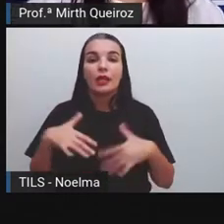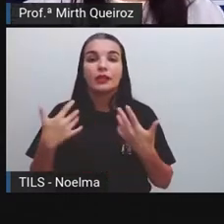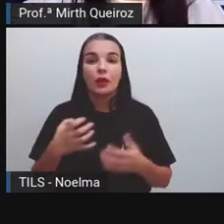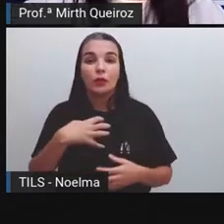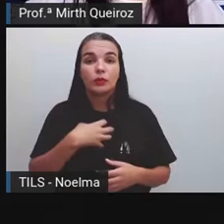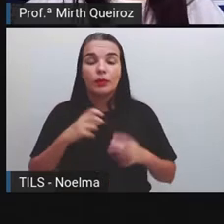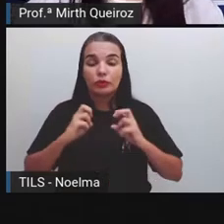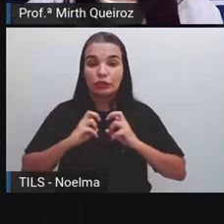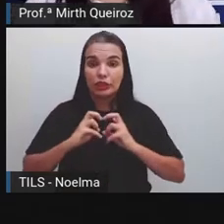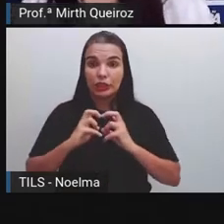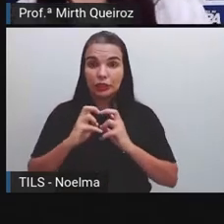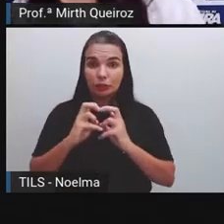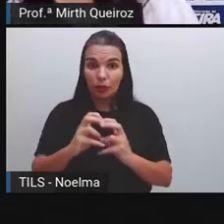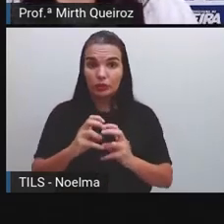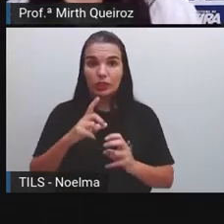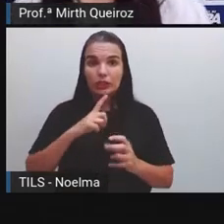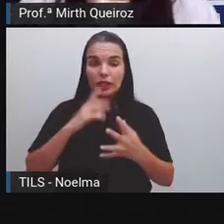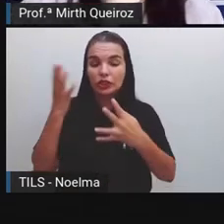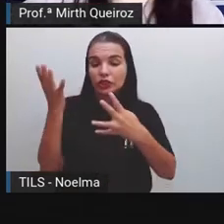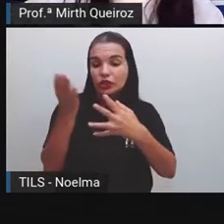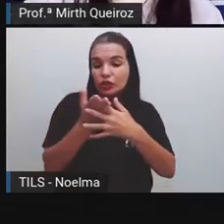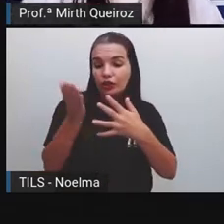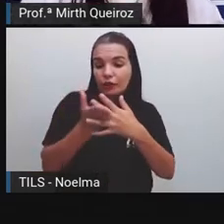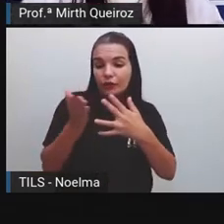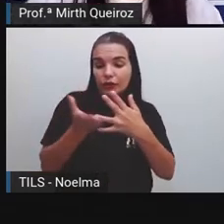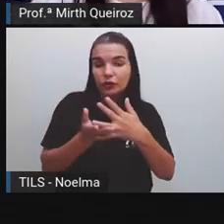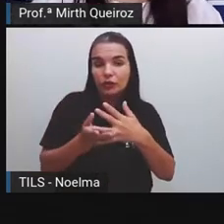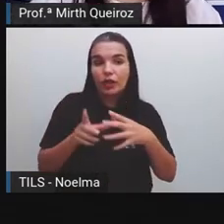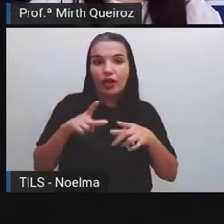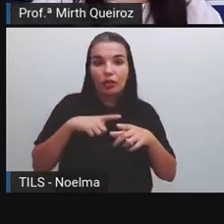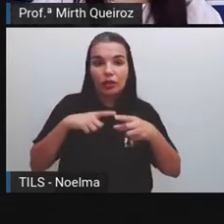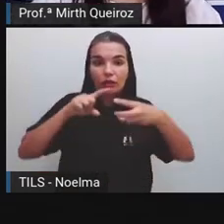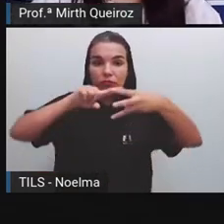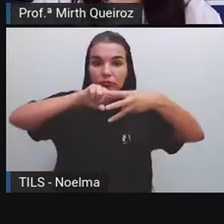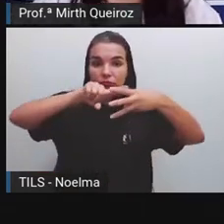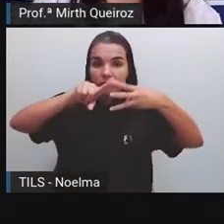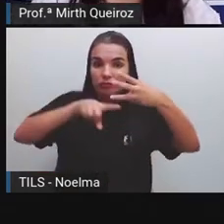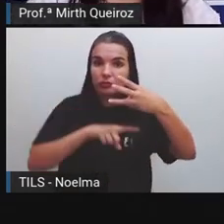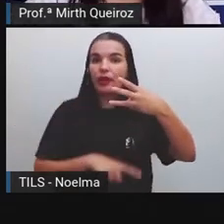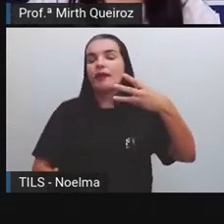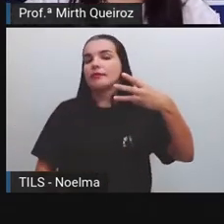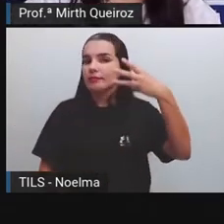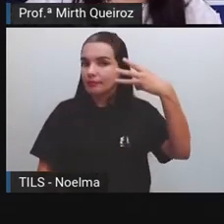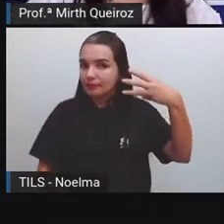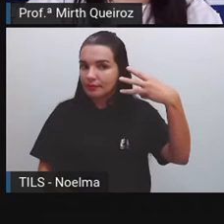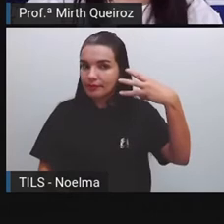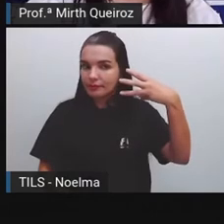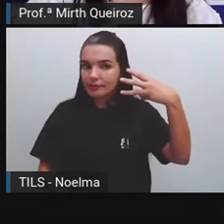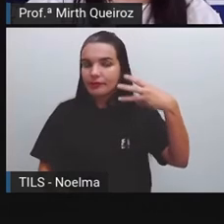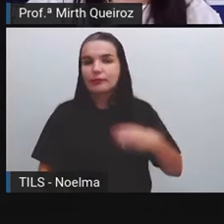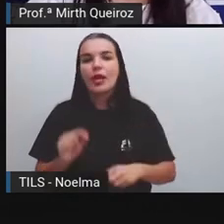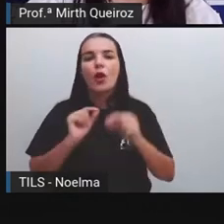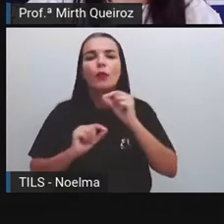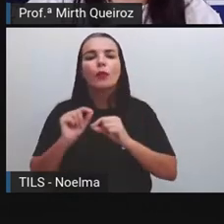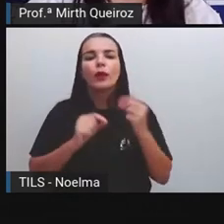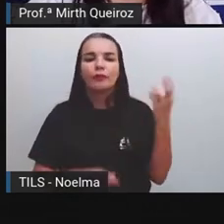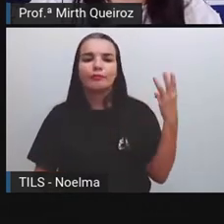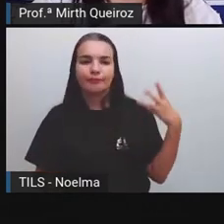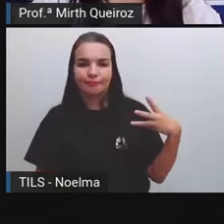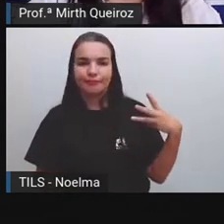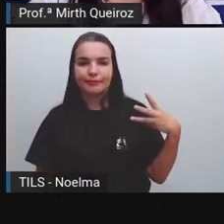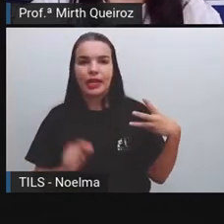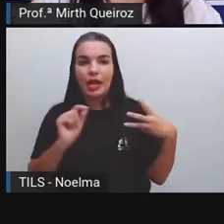meios de transporte são divididos em categorias. Aí nós temos três categorias. Que categorias são